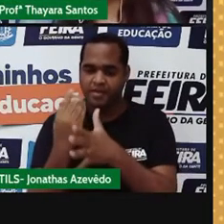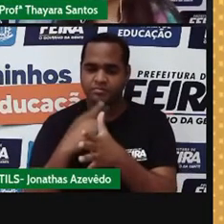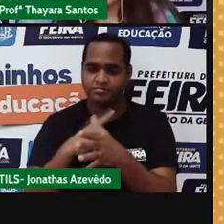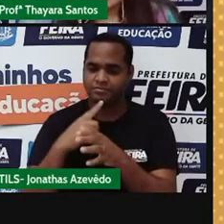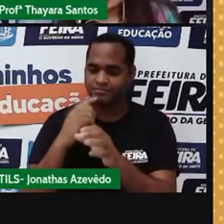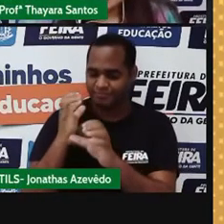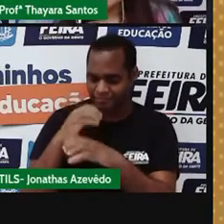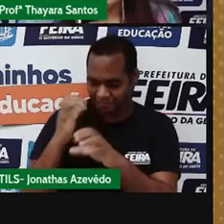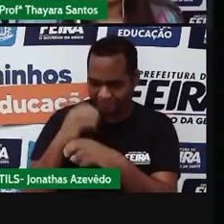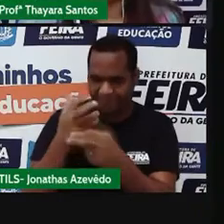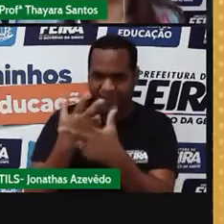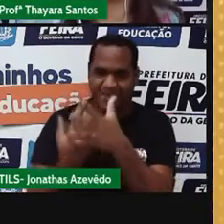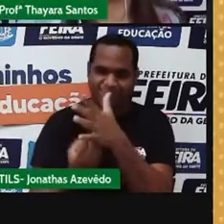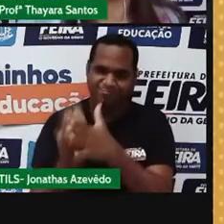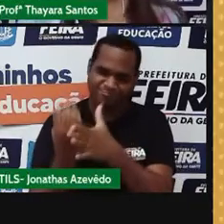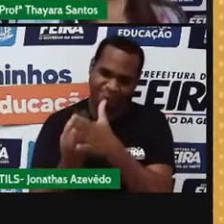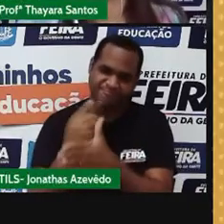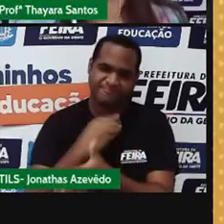laboratórios.